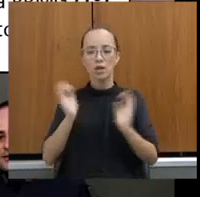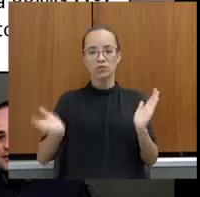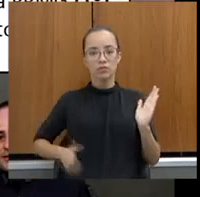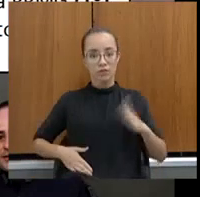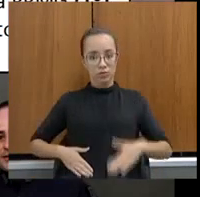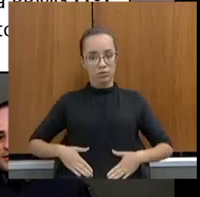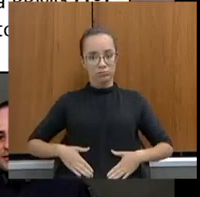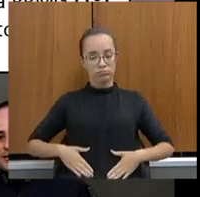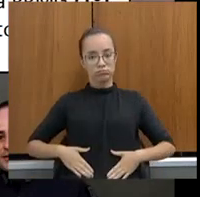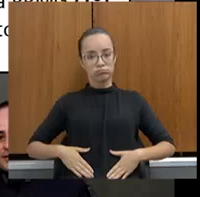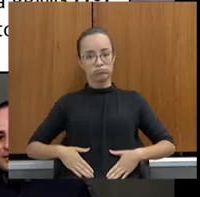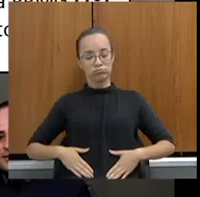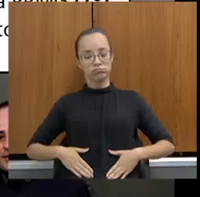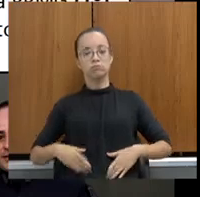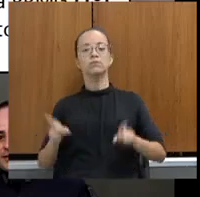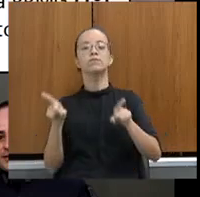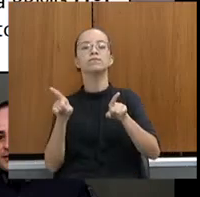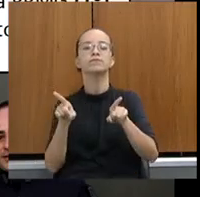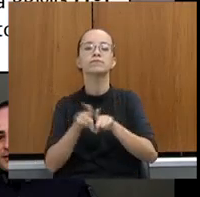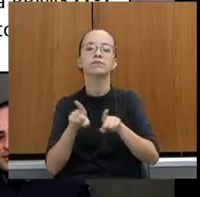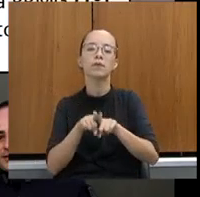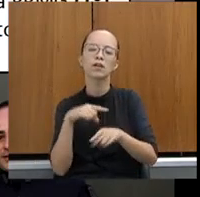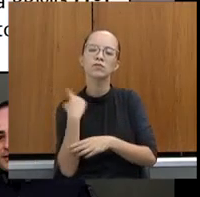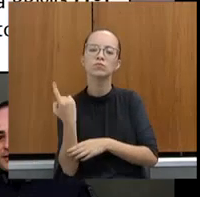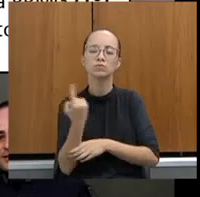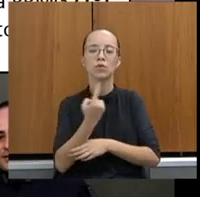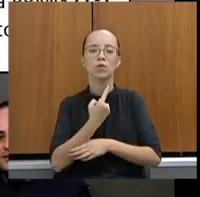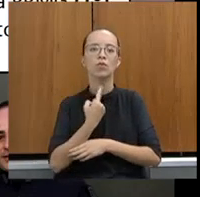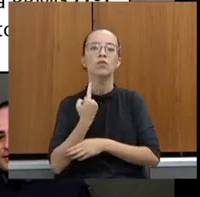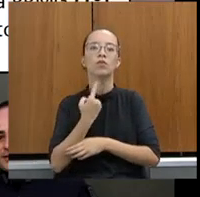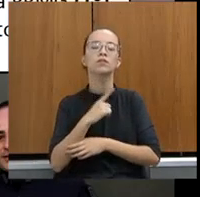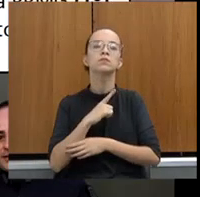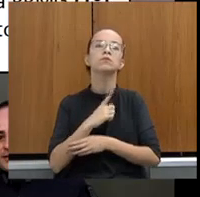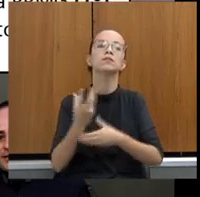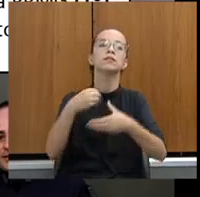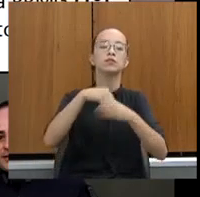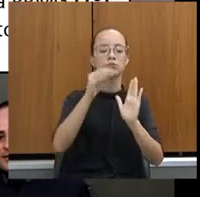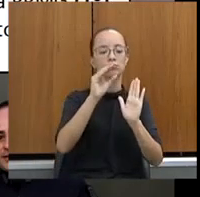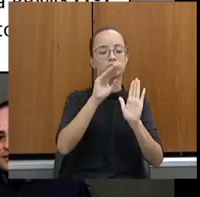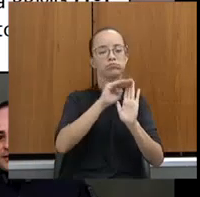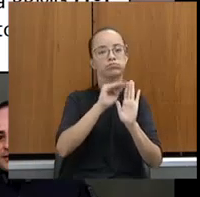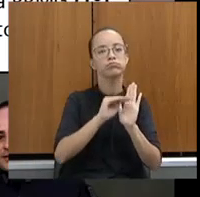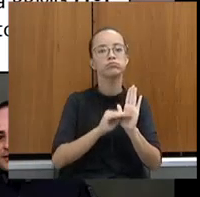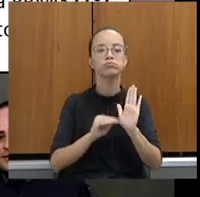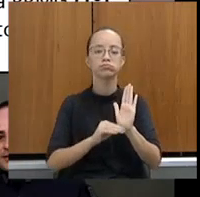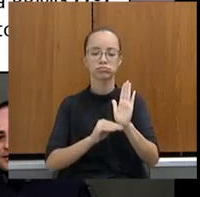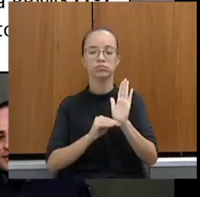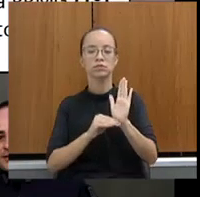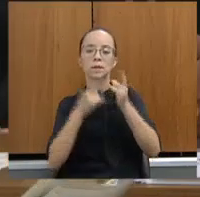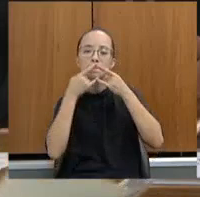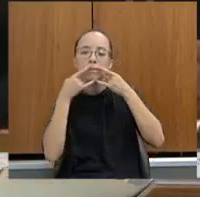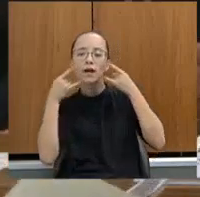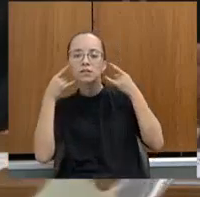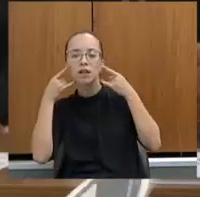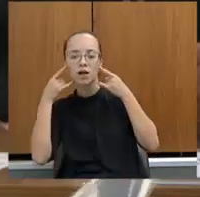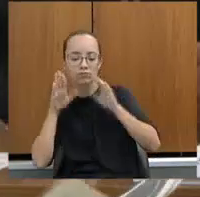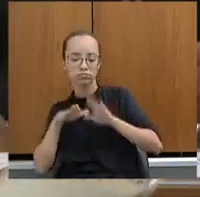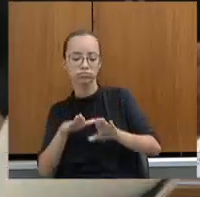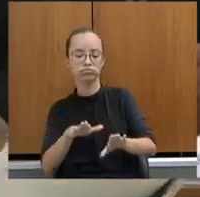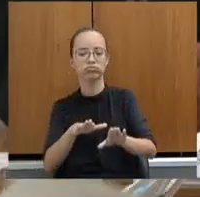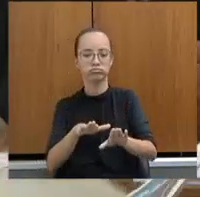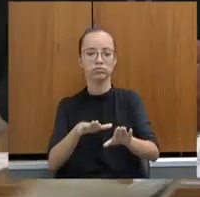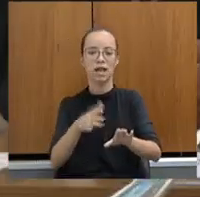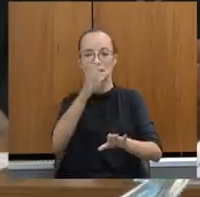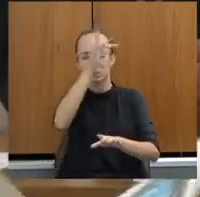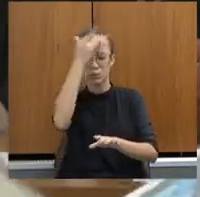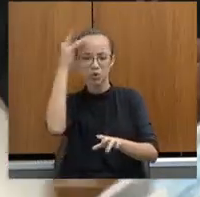E nas iniciativas implementadas de sucesso, a gente tem o módulo interno de segurança pública e a fabricação de máscaras por detentos. Foram milhões de